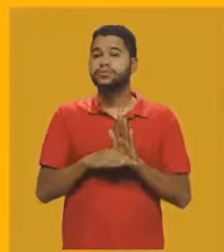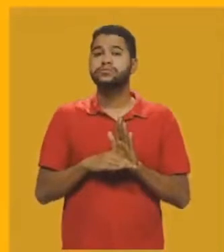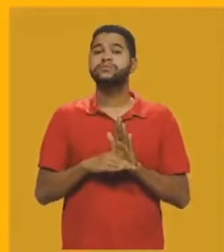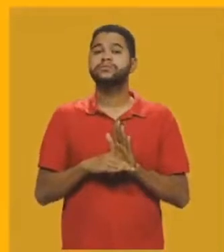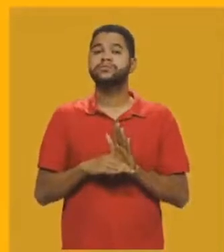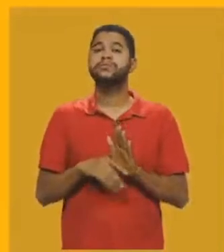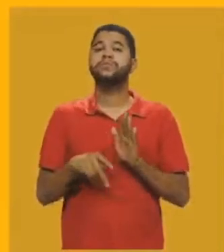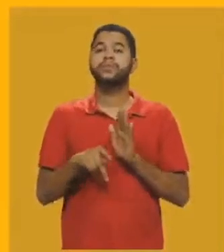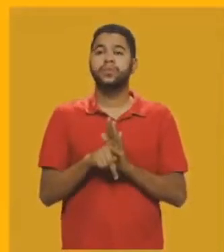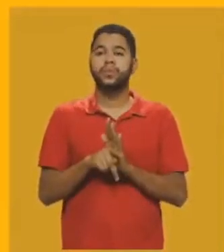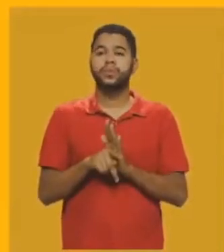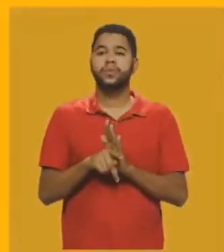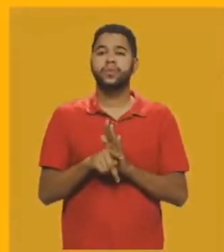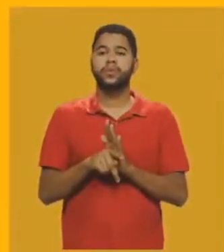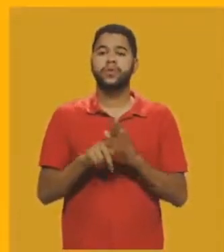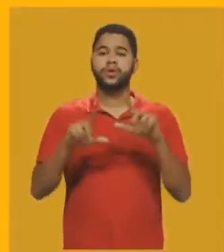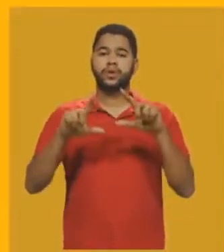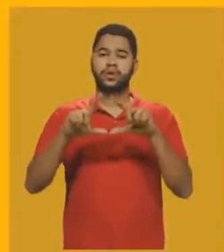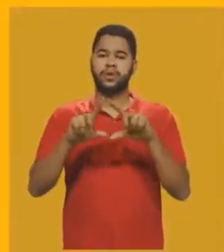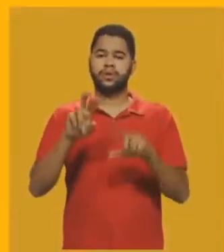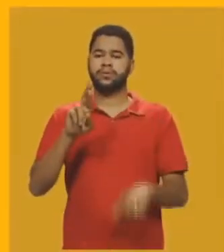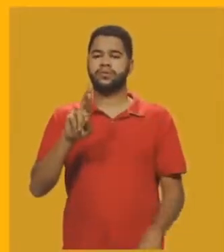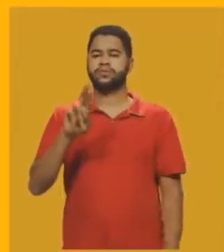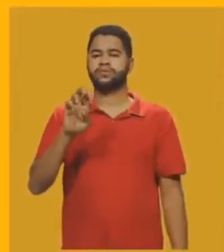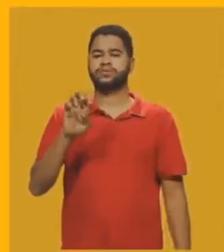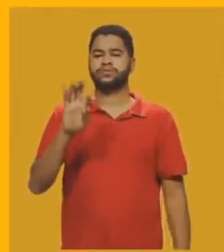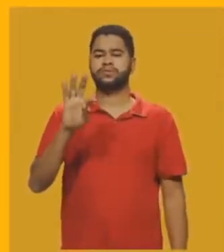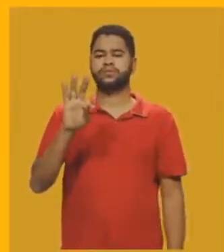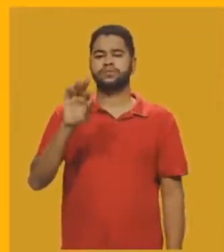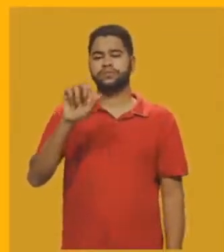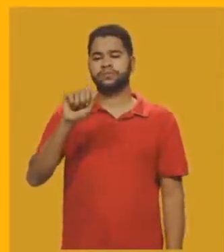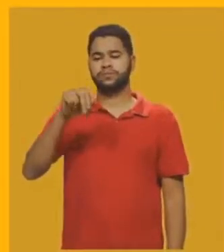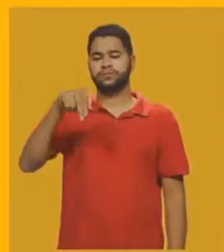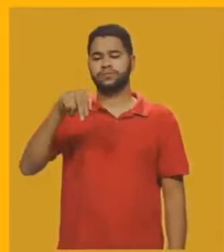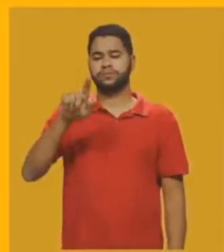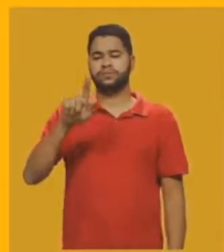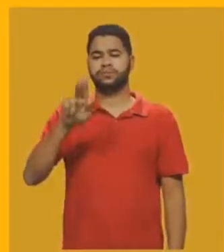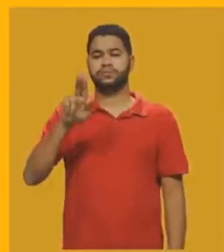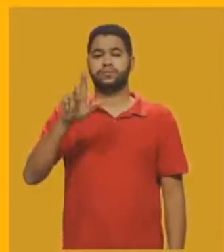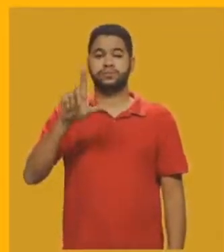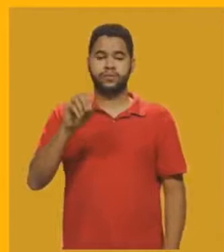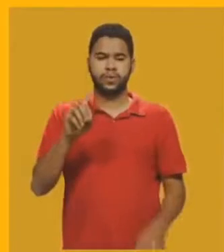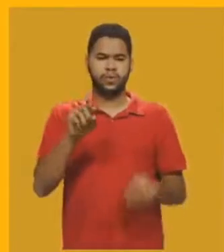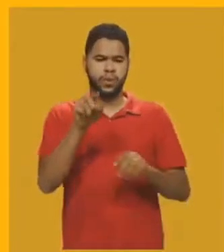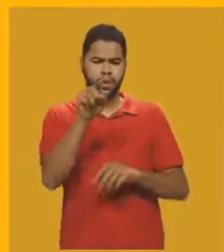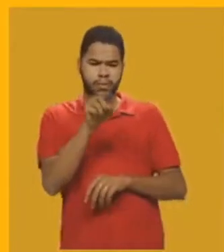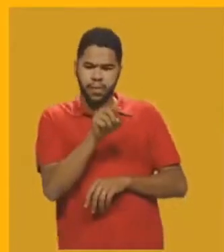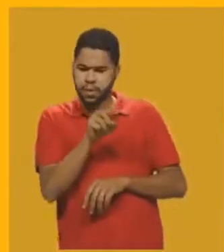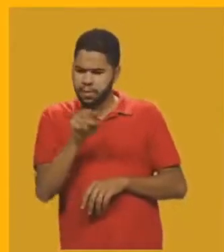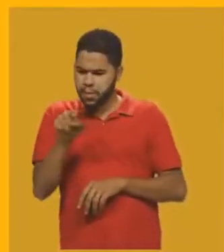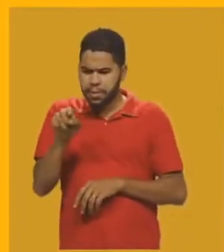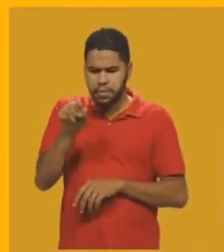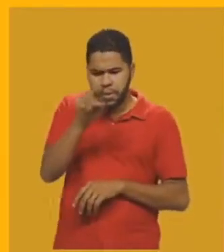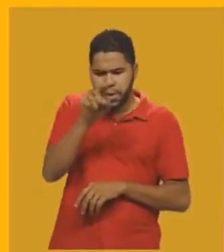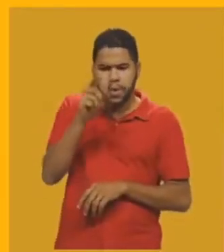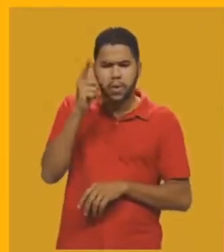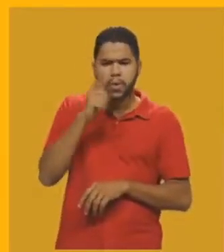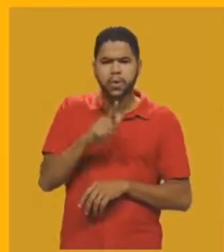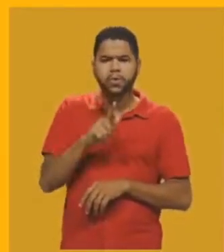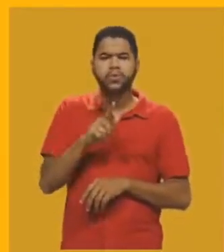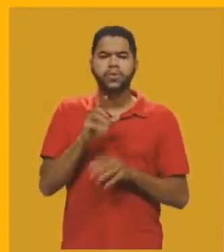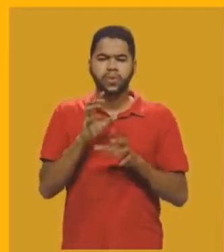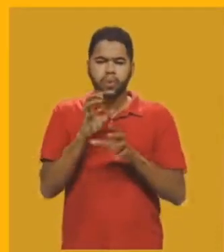de triângulo retângulo. E, pelos lados, eu vou olhar as medidas dos lados.